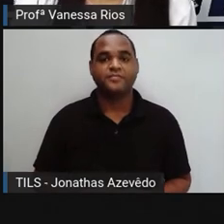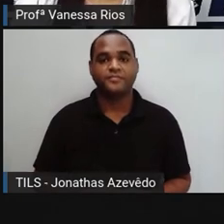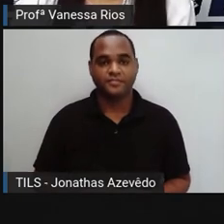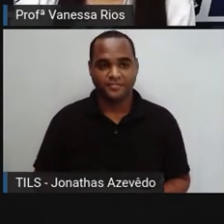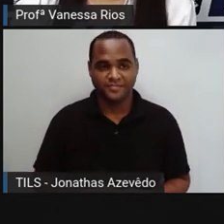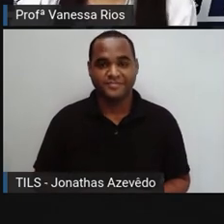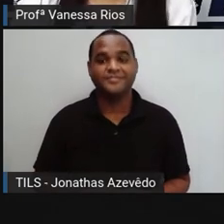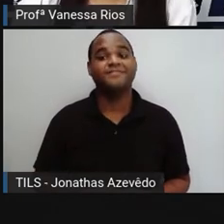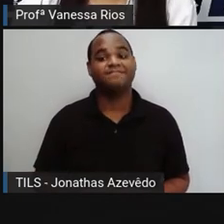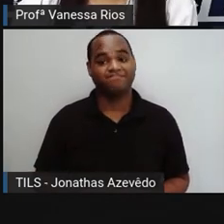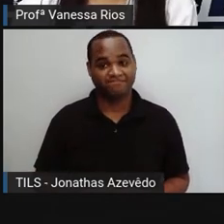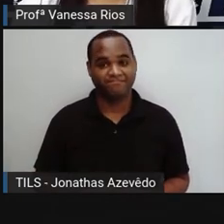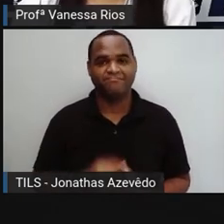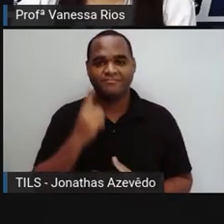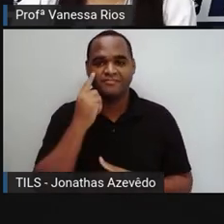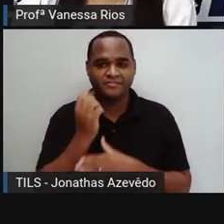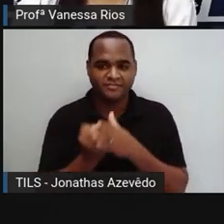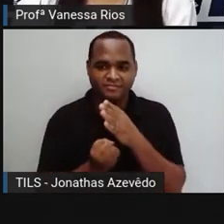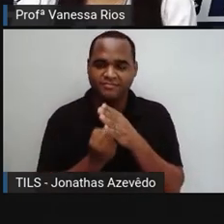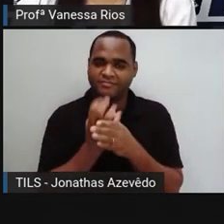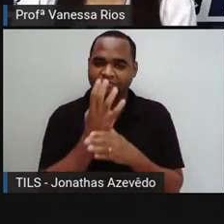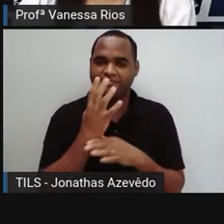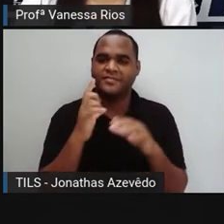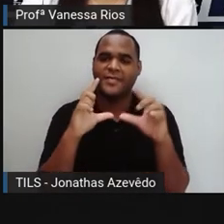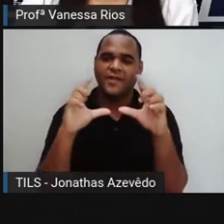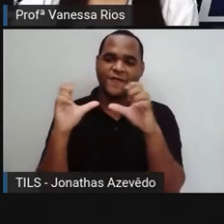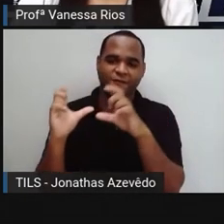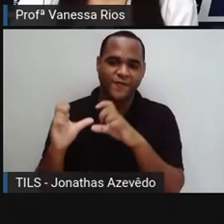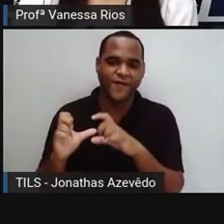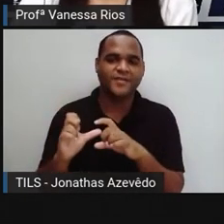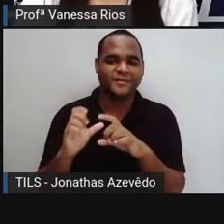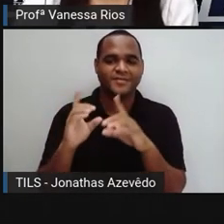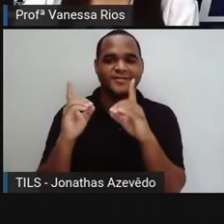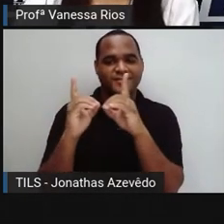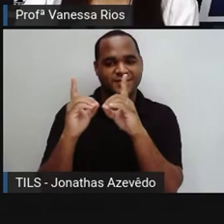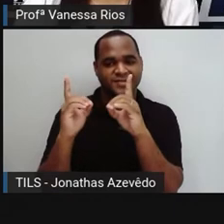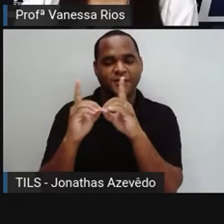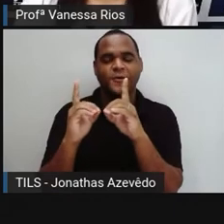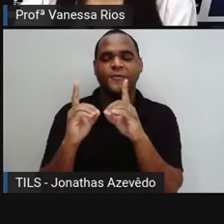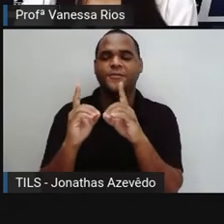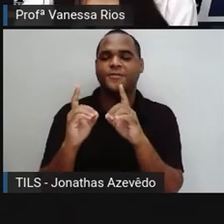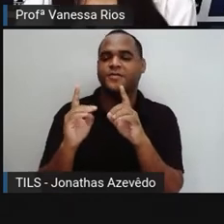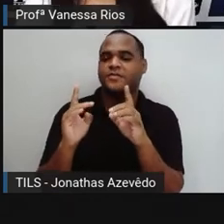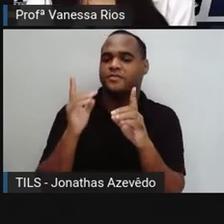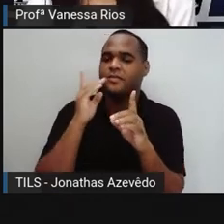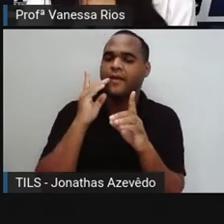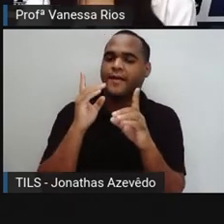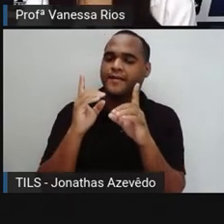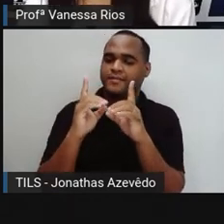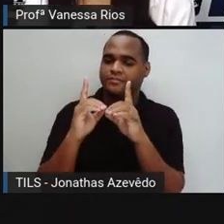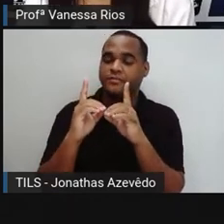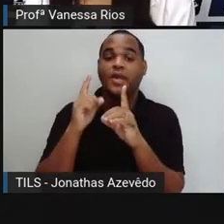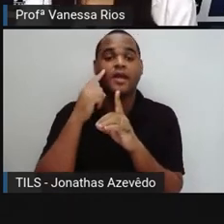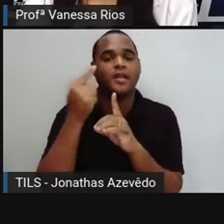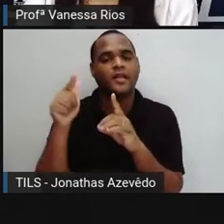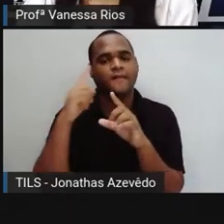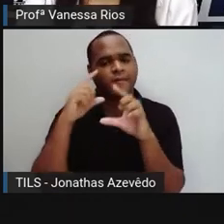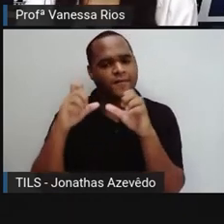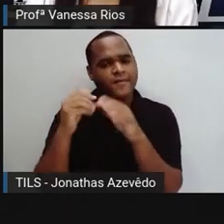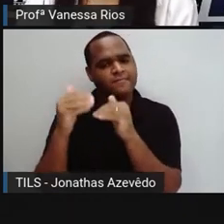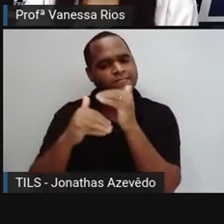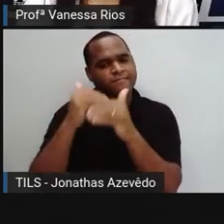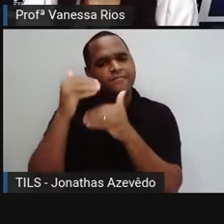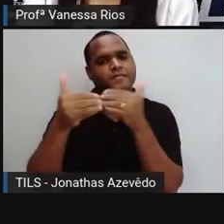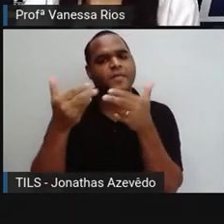E aí surgem as fotos digitais, porque esse processo de conhecimento e de criação das fotografias, elas